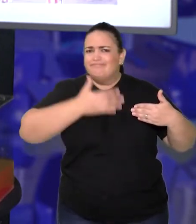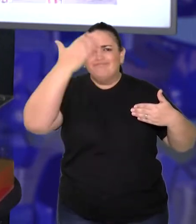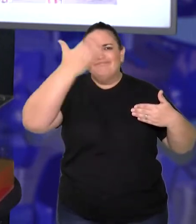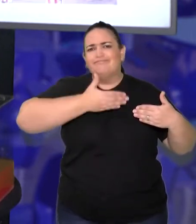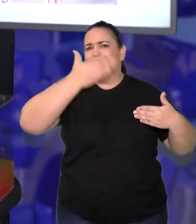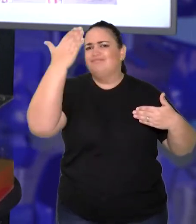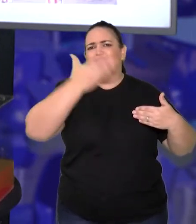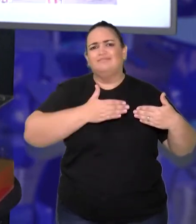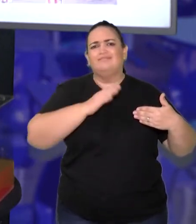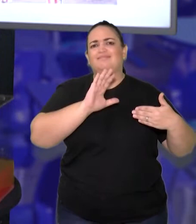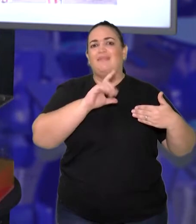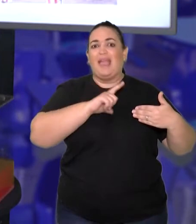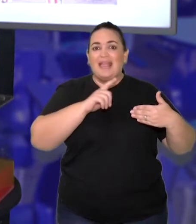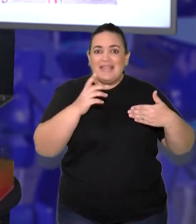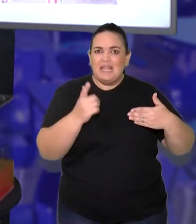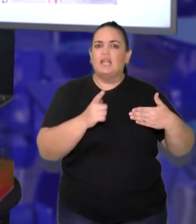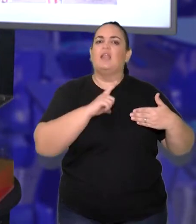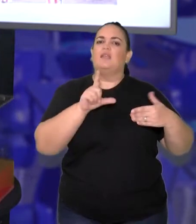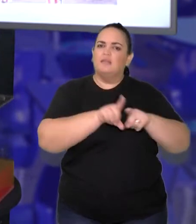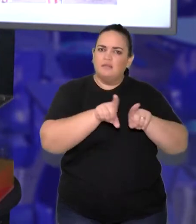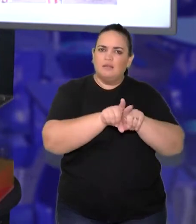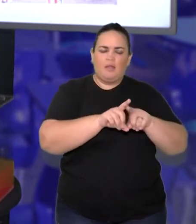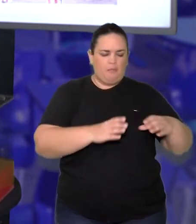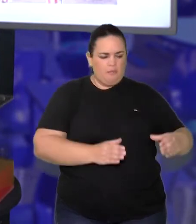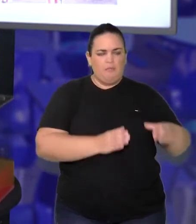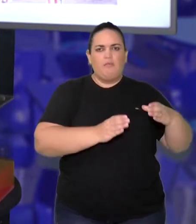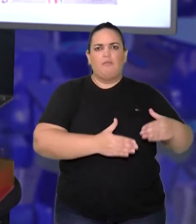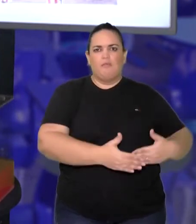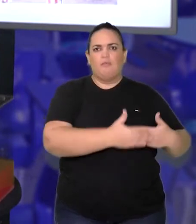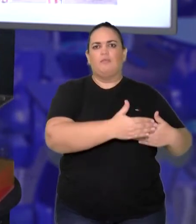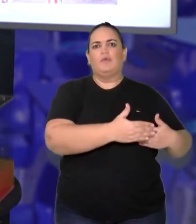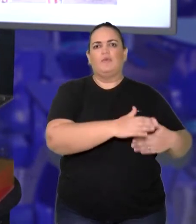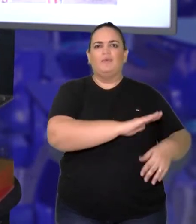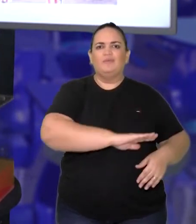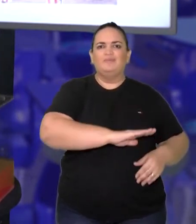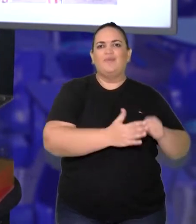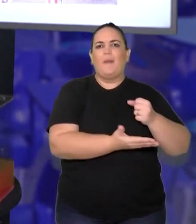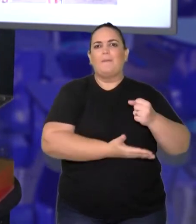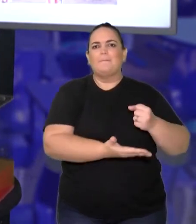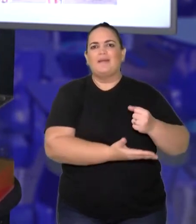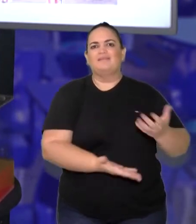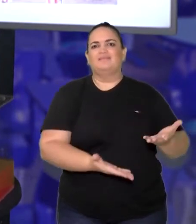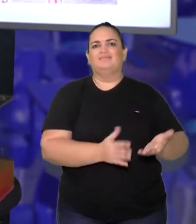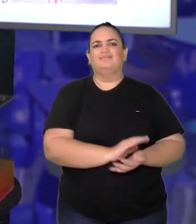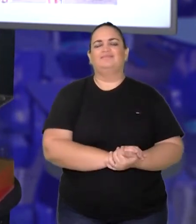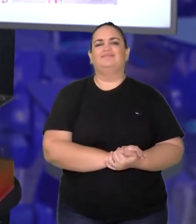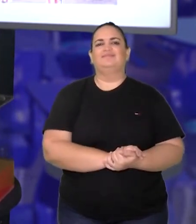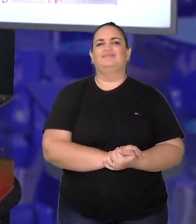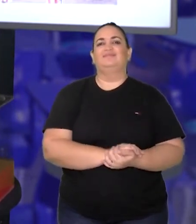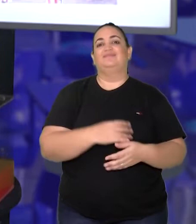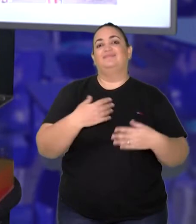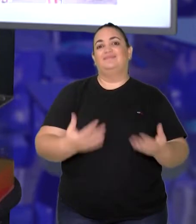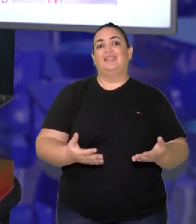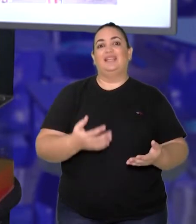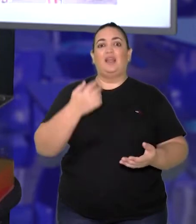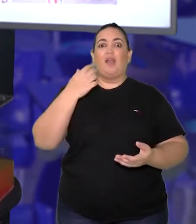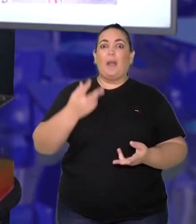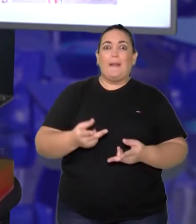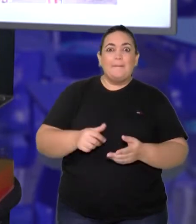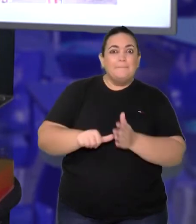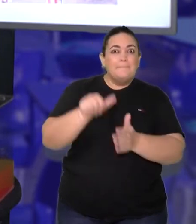baixo, para dar apoio, para ele ficar um pouco mais acima. Então, nessa primeira imagem, a gente tem a ideia de que